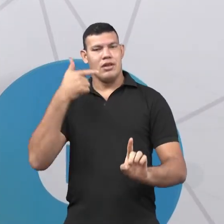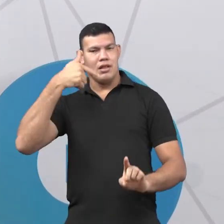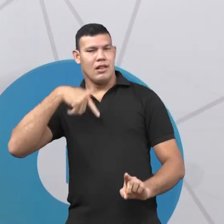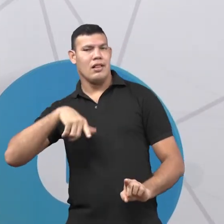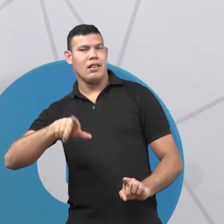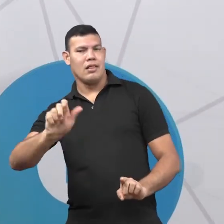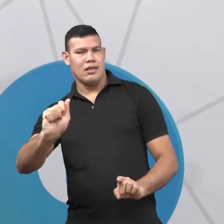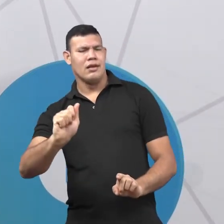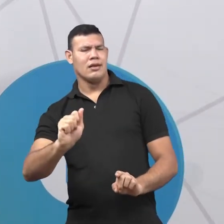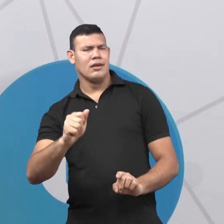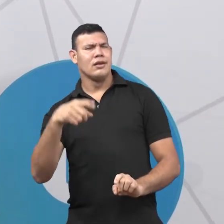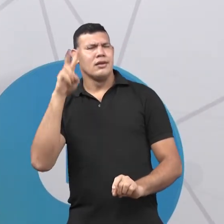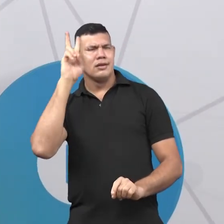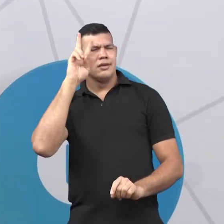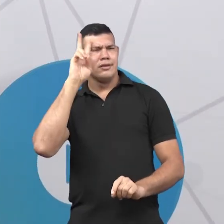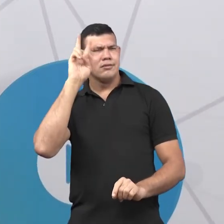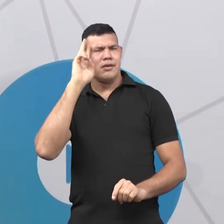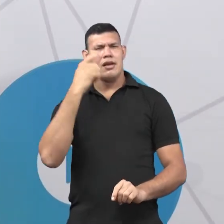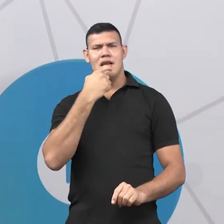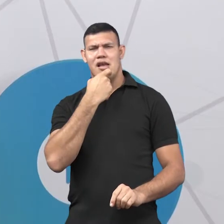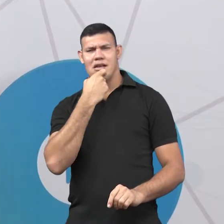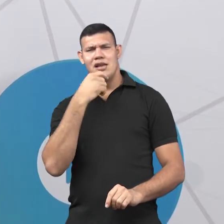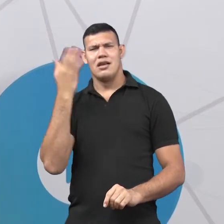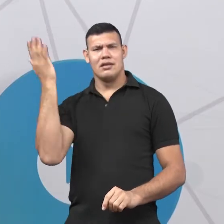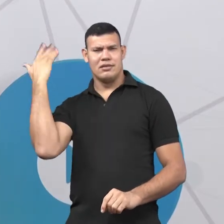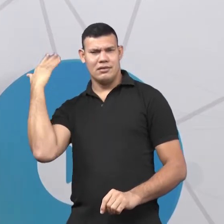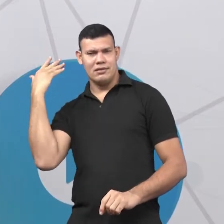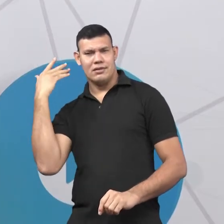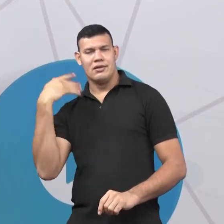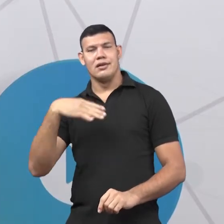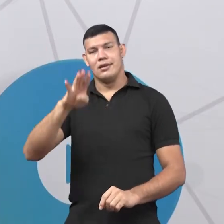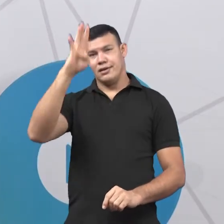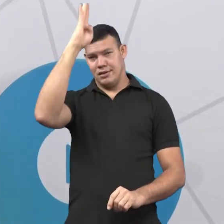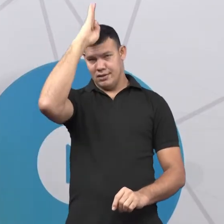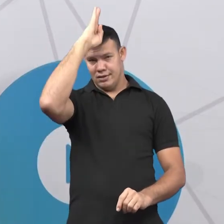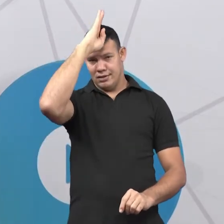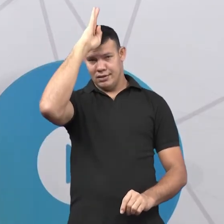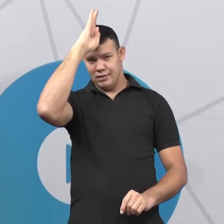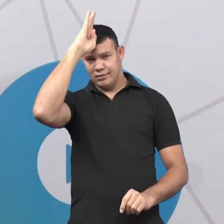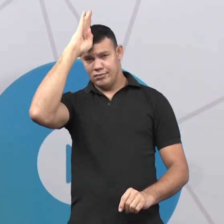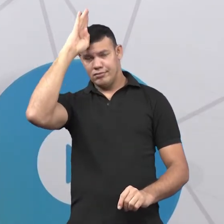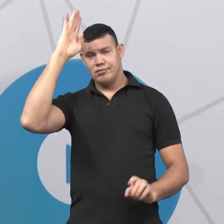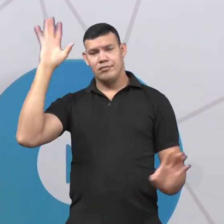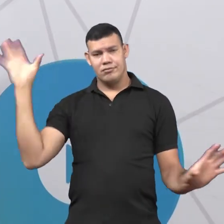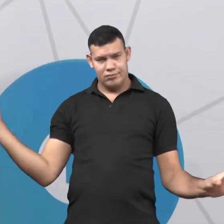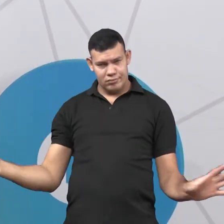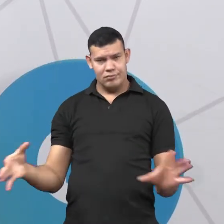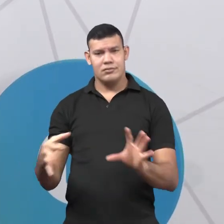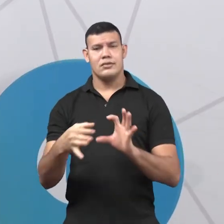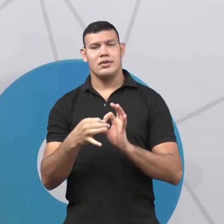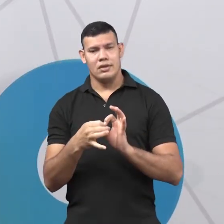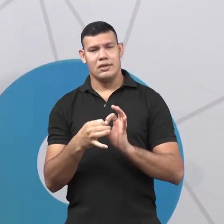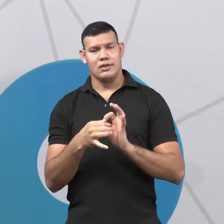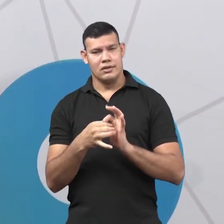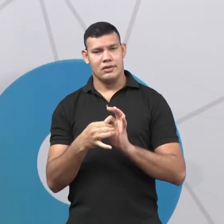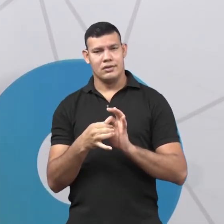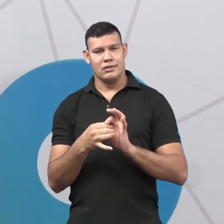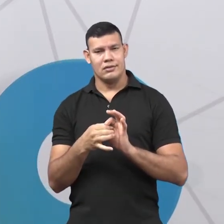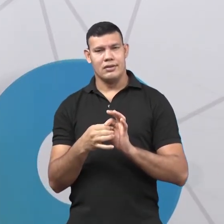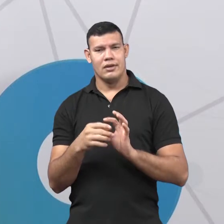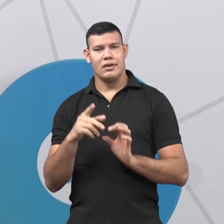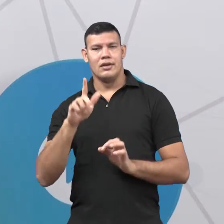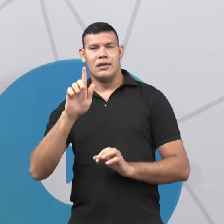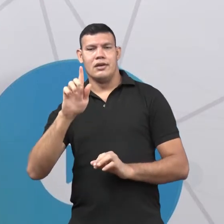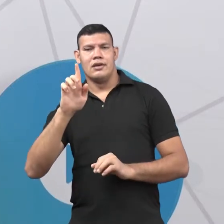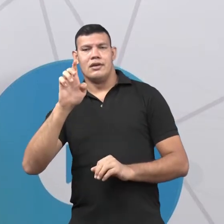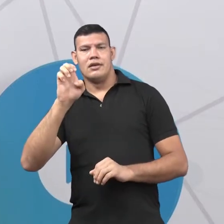Lembra lá do inglês antigo, que juntou a língua romana, que era o celta, com o protogermânico? Então, houve essa primeira junção lá no inglês